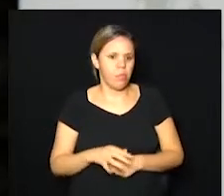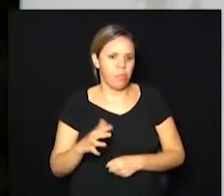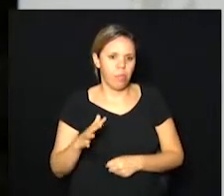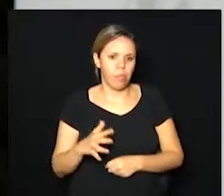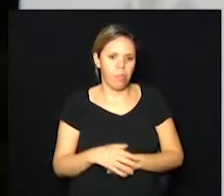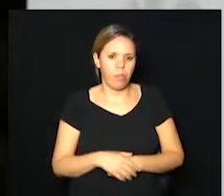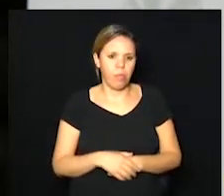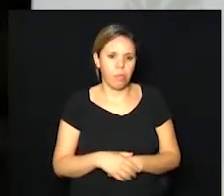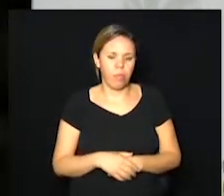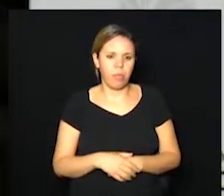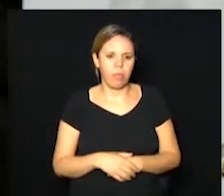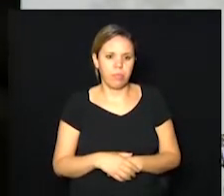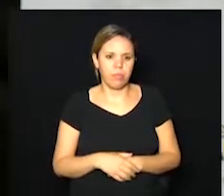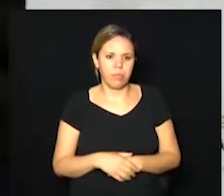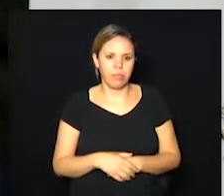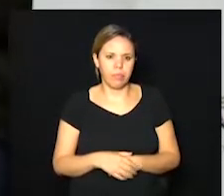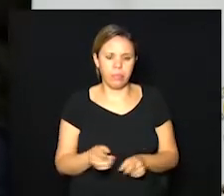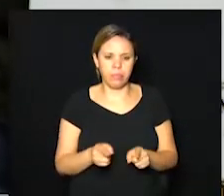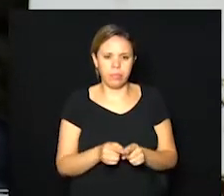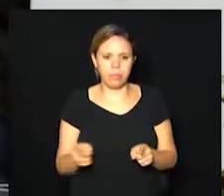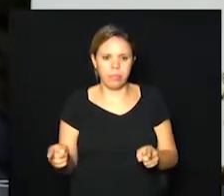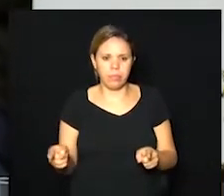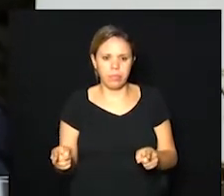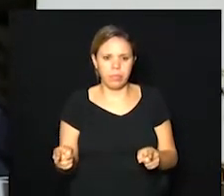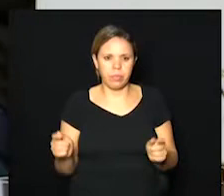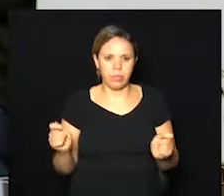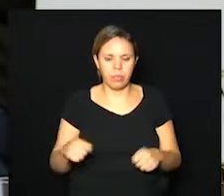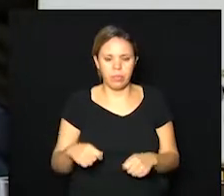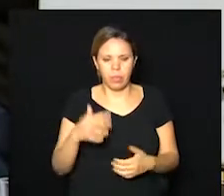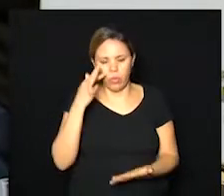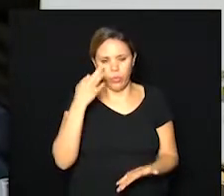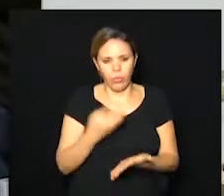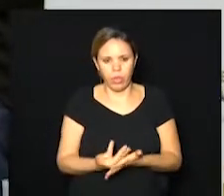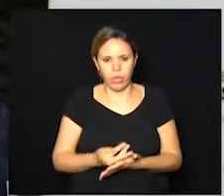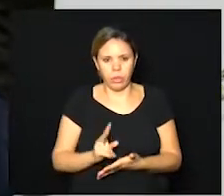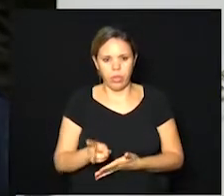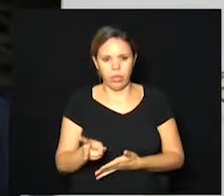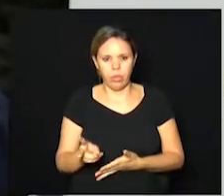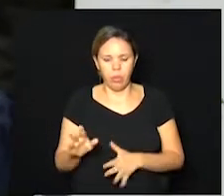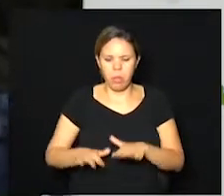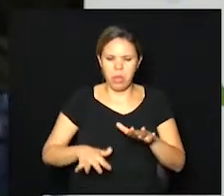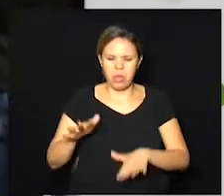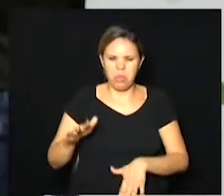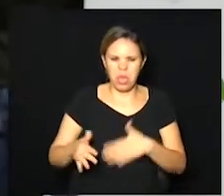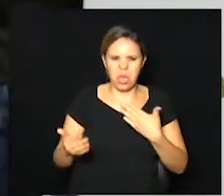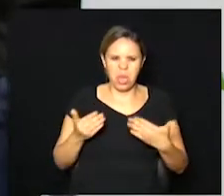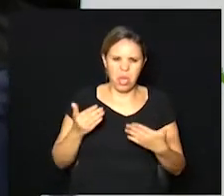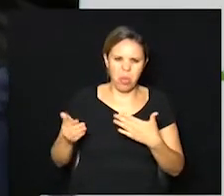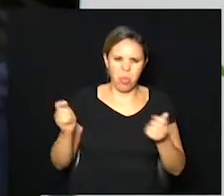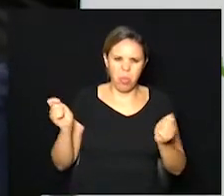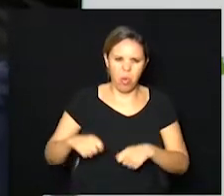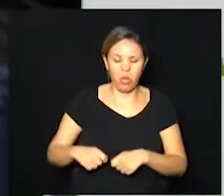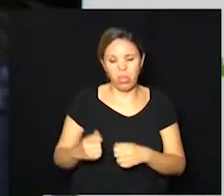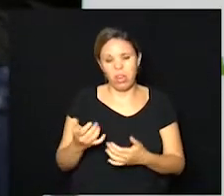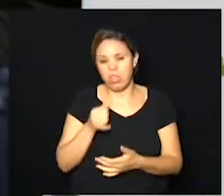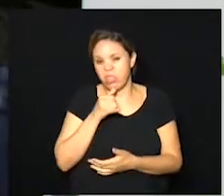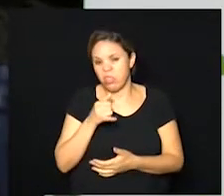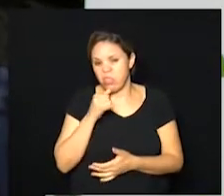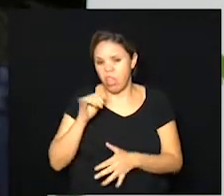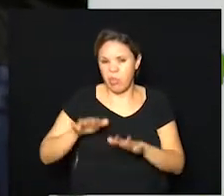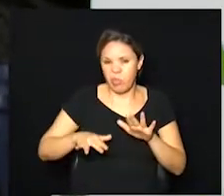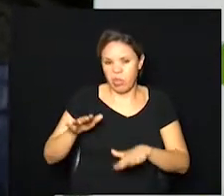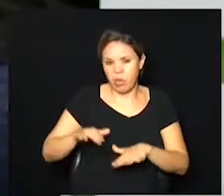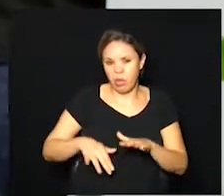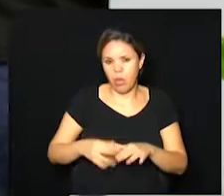aqui tem um intervalo de confiança senhor prefeito que é sempre o que poderia ser o 2,22% varia